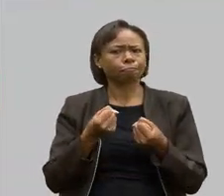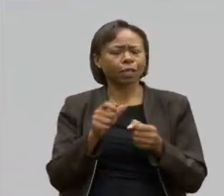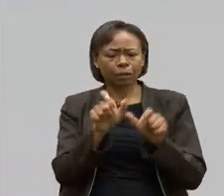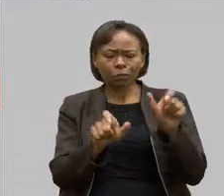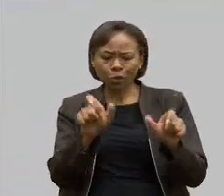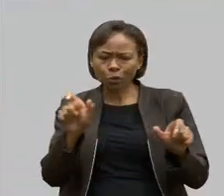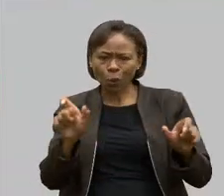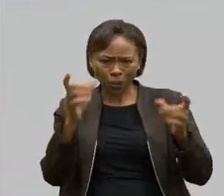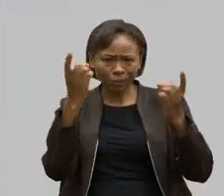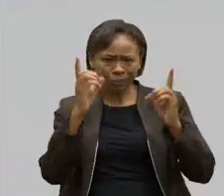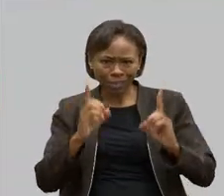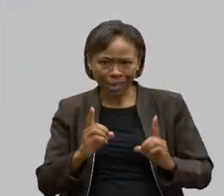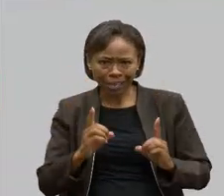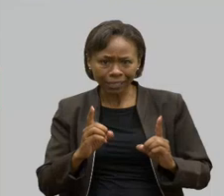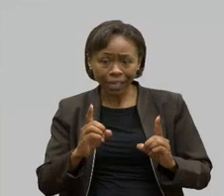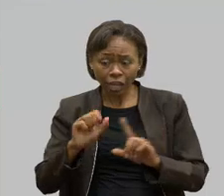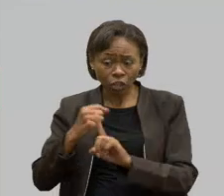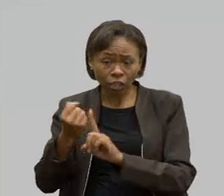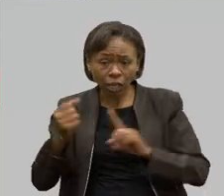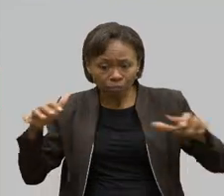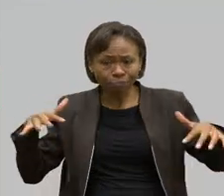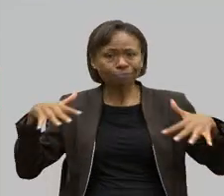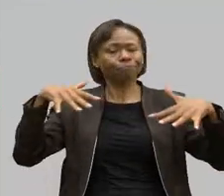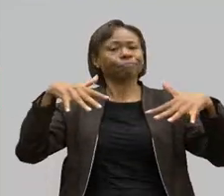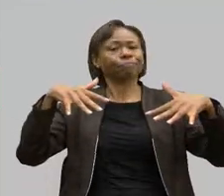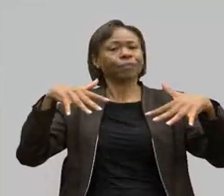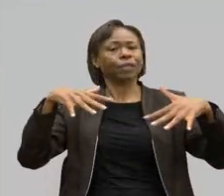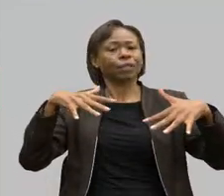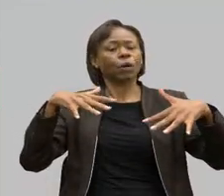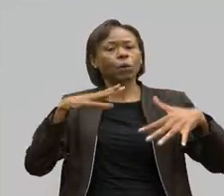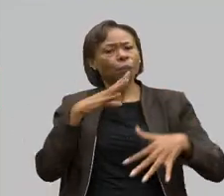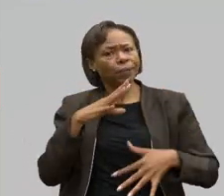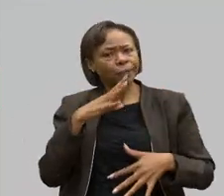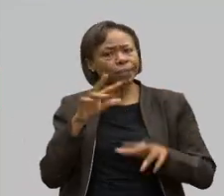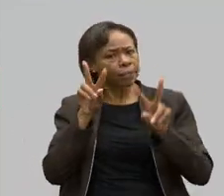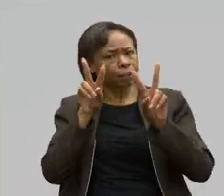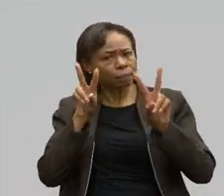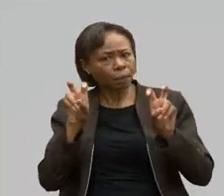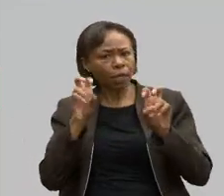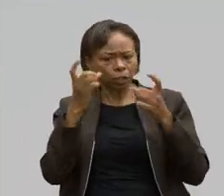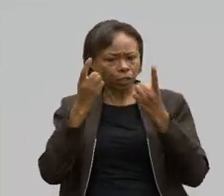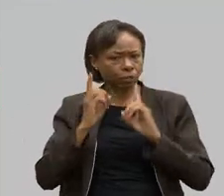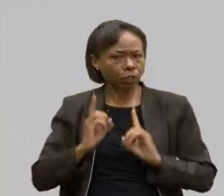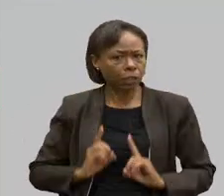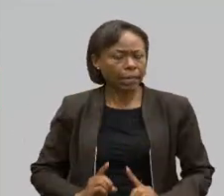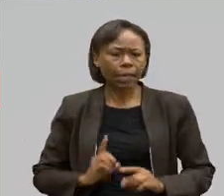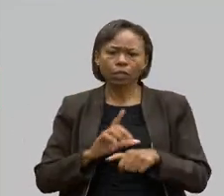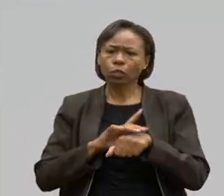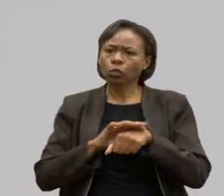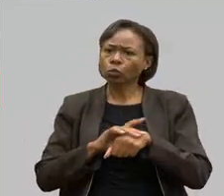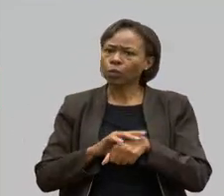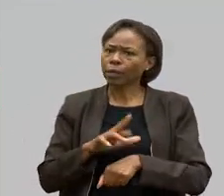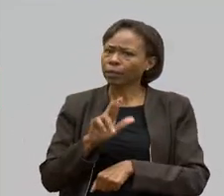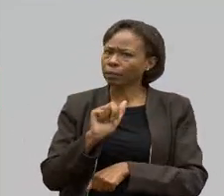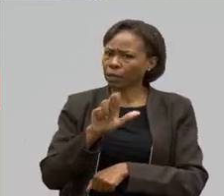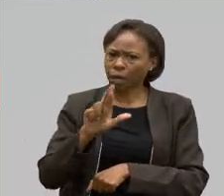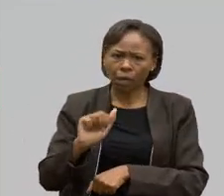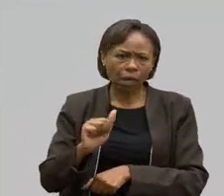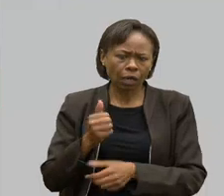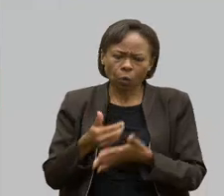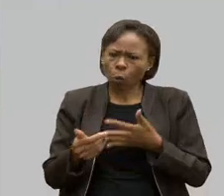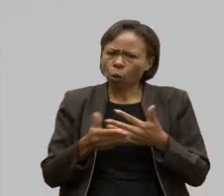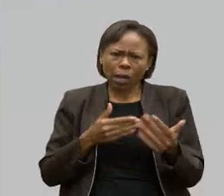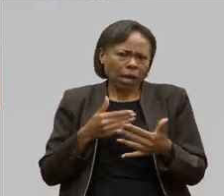para que a sociedade entenda que a temática da pessoa com deficiência, das doenças árabes, de tudo que circula esses temas,